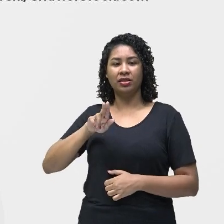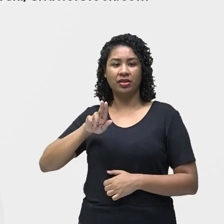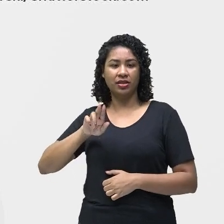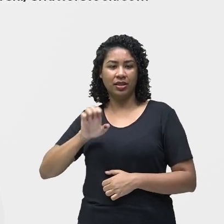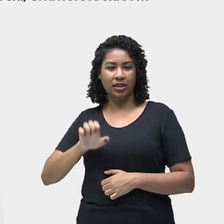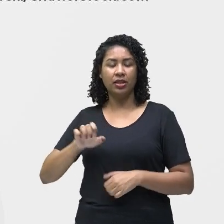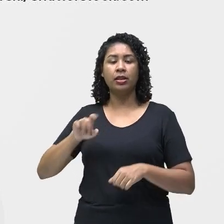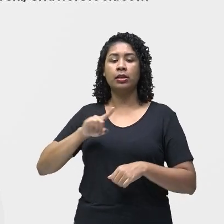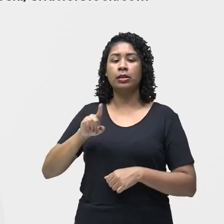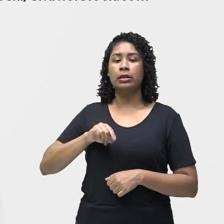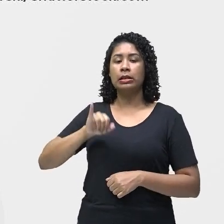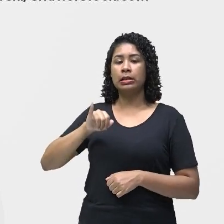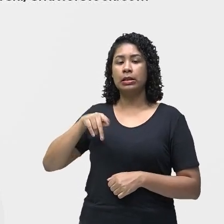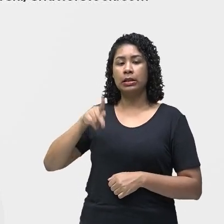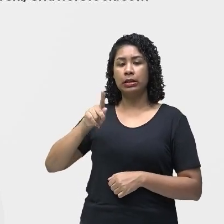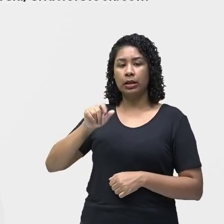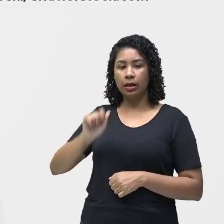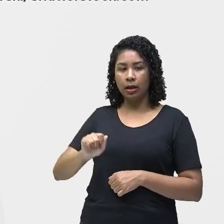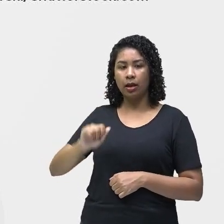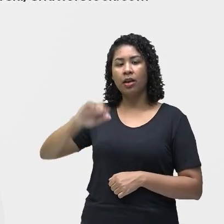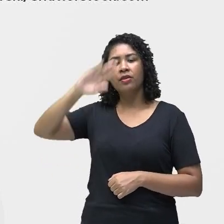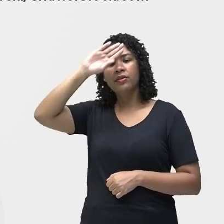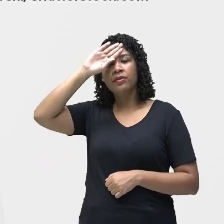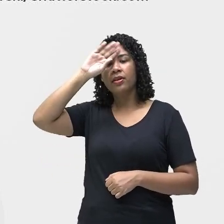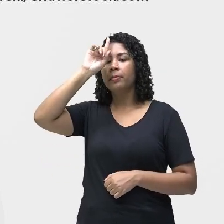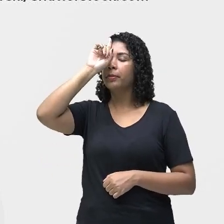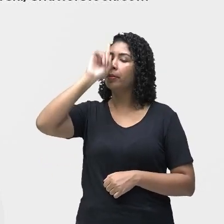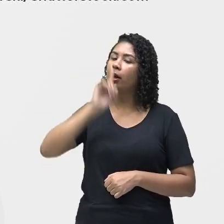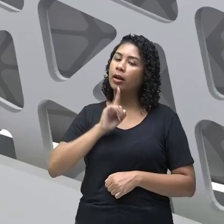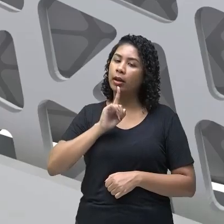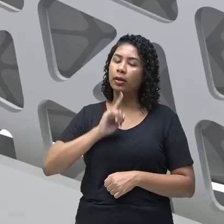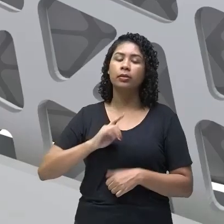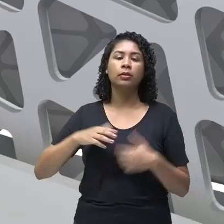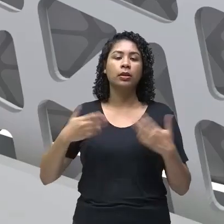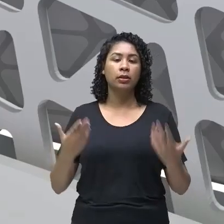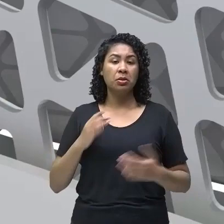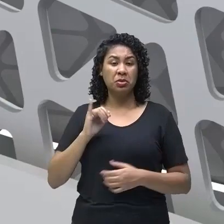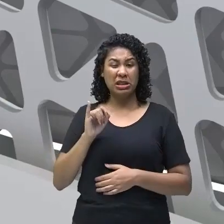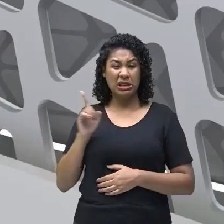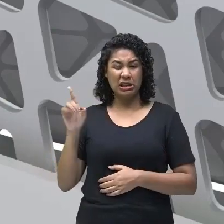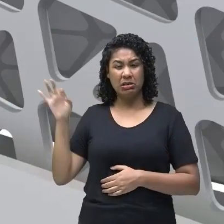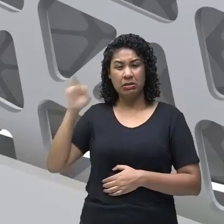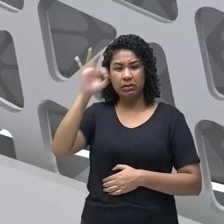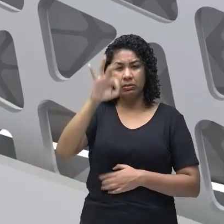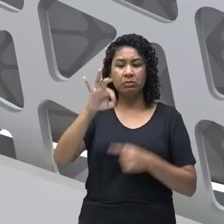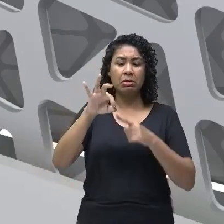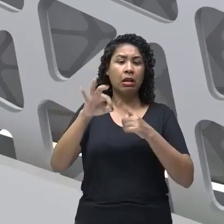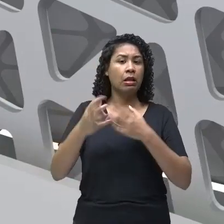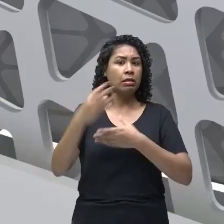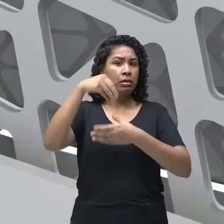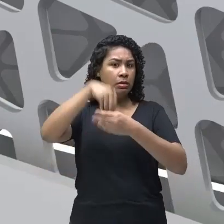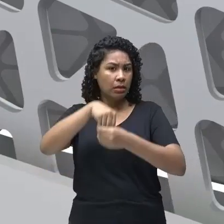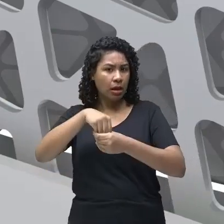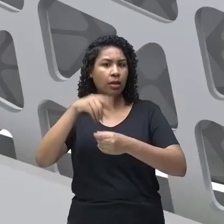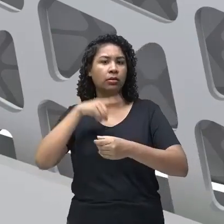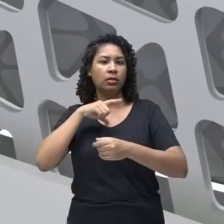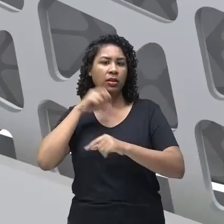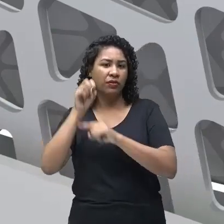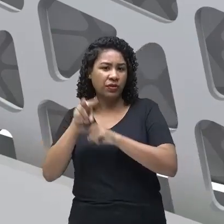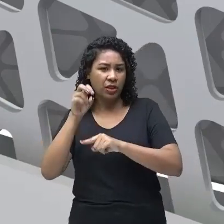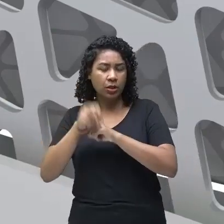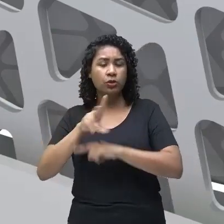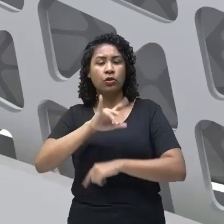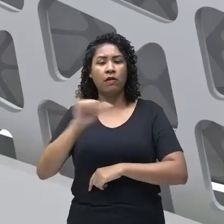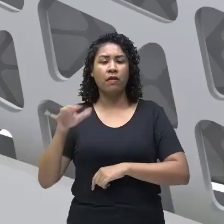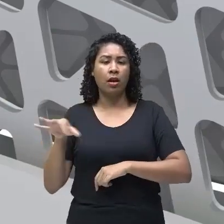amarela e da chikungunya. Então, se ele estiver com o vírus dentro dele, ele vai ferrar você, não ferrar você,